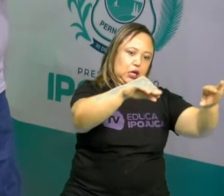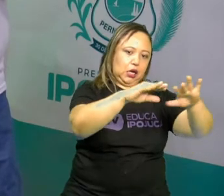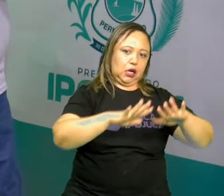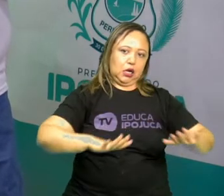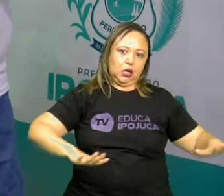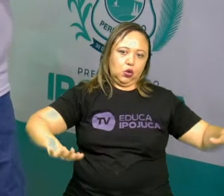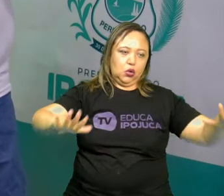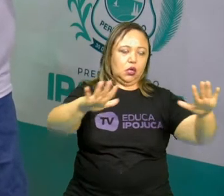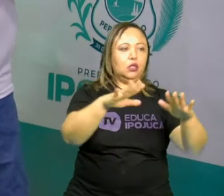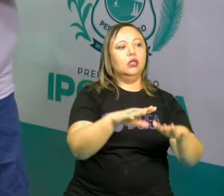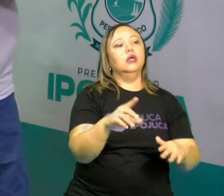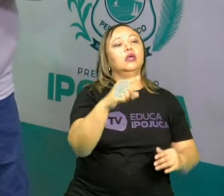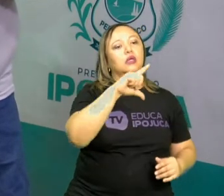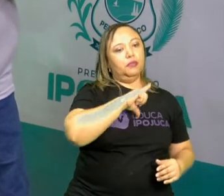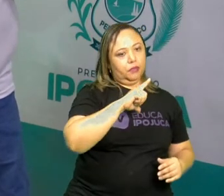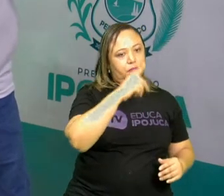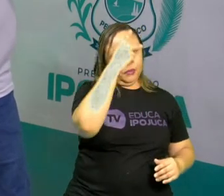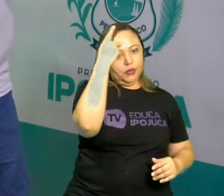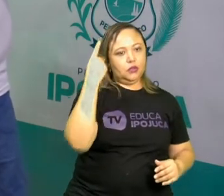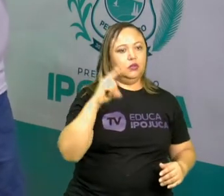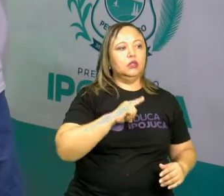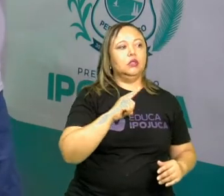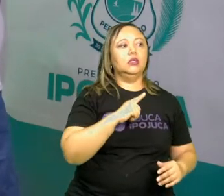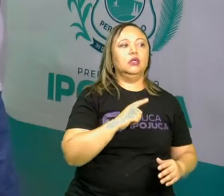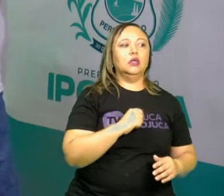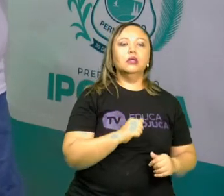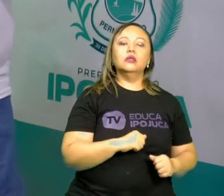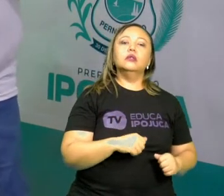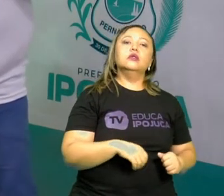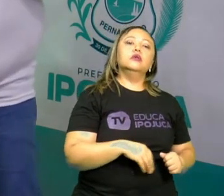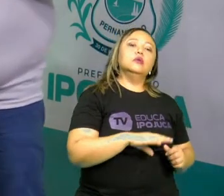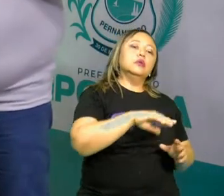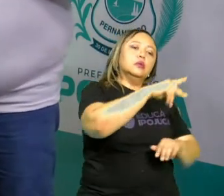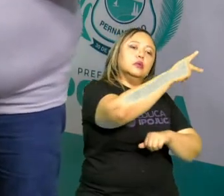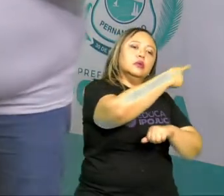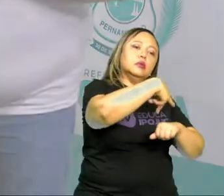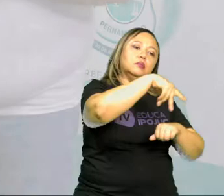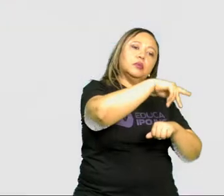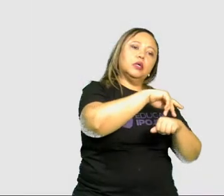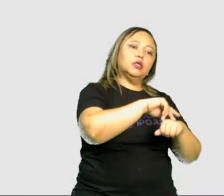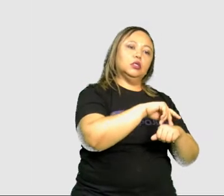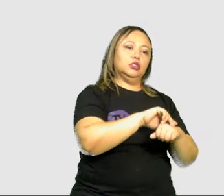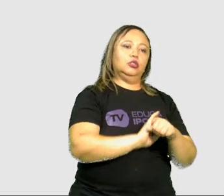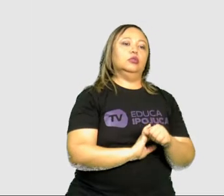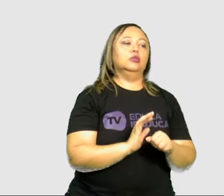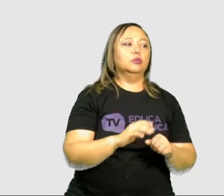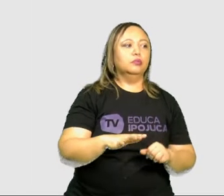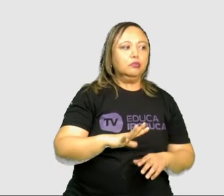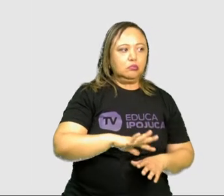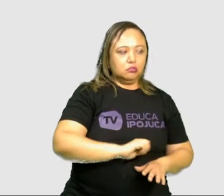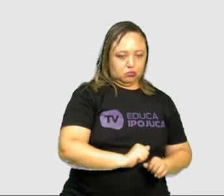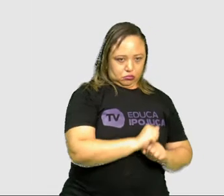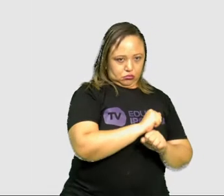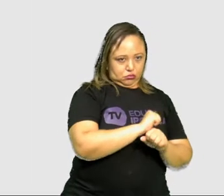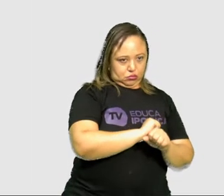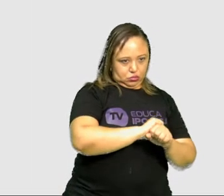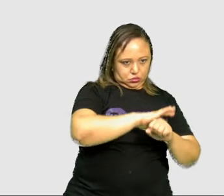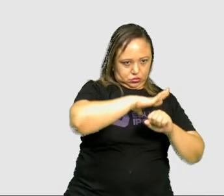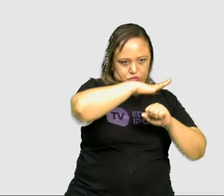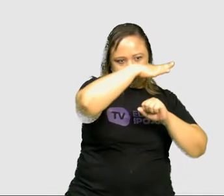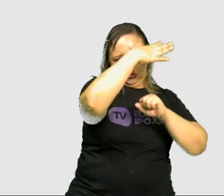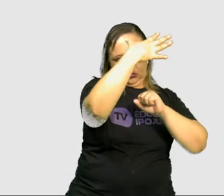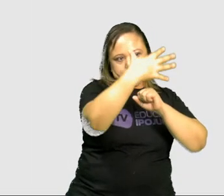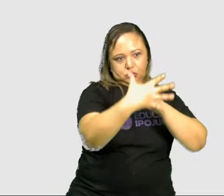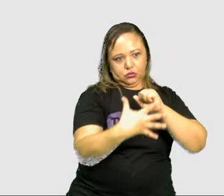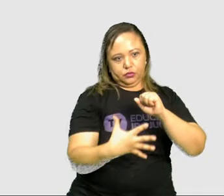lugar. E o que é um país povoado? O termo povoado mostra a forma como a